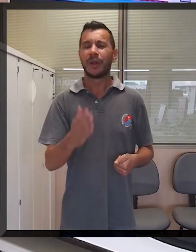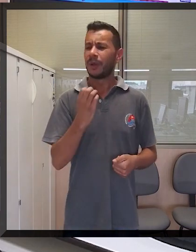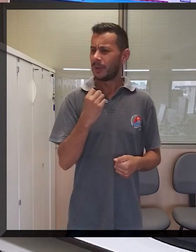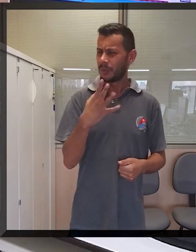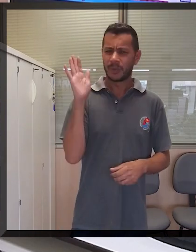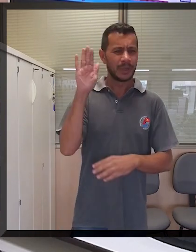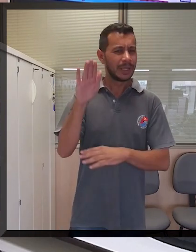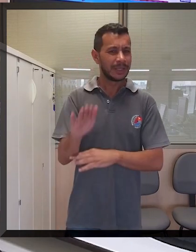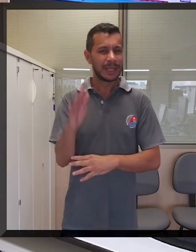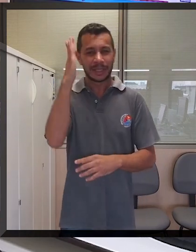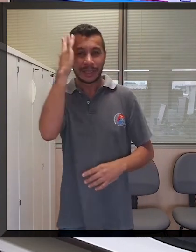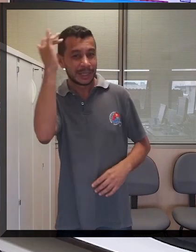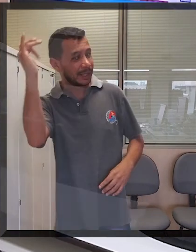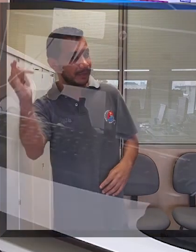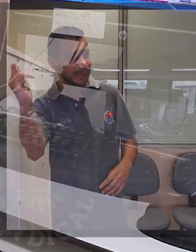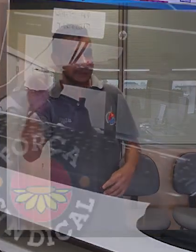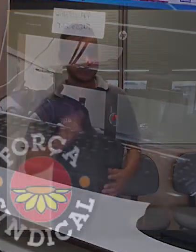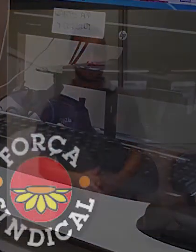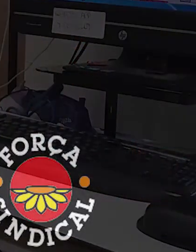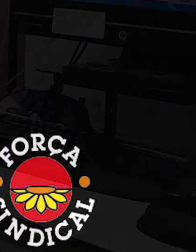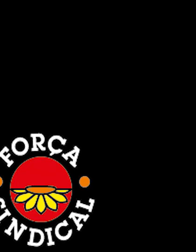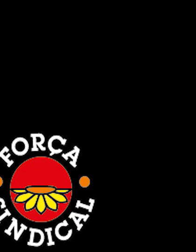Tenha uma ótima tarde e até amanhã.